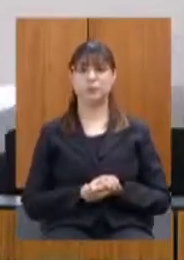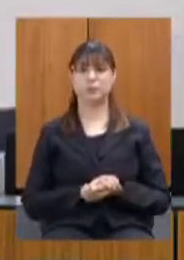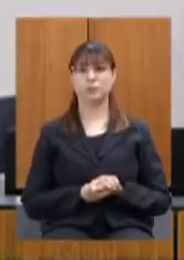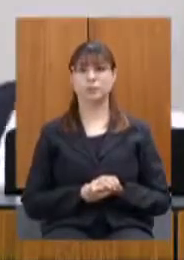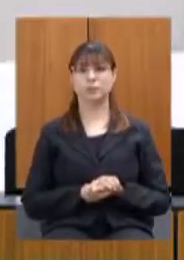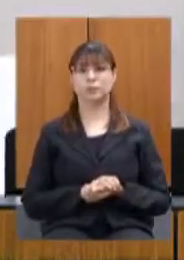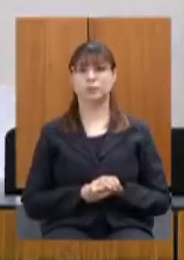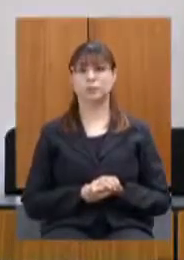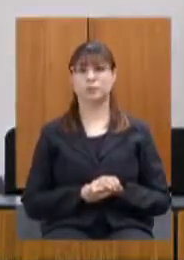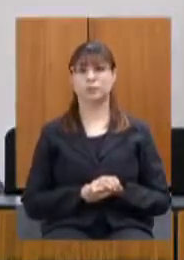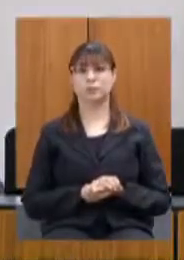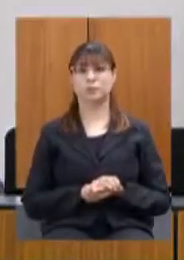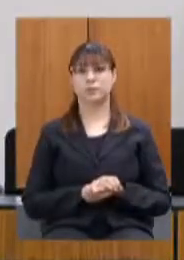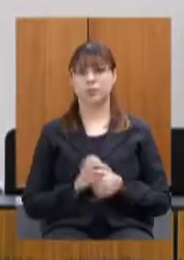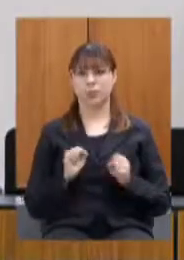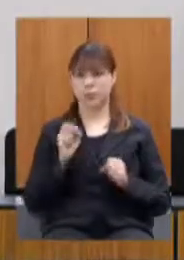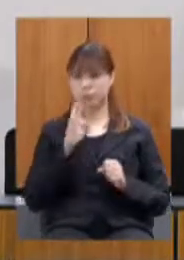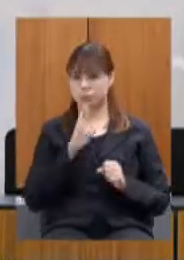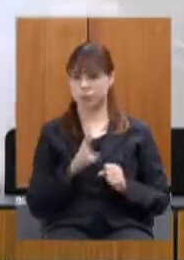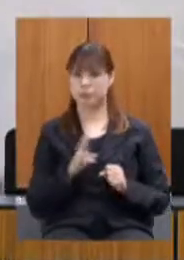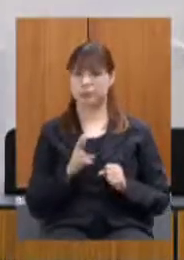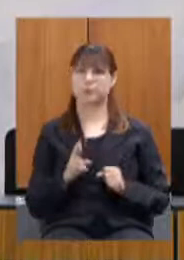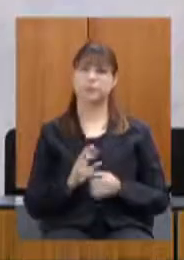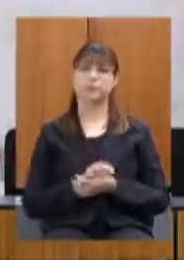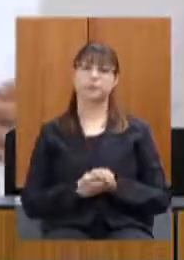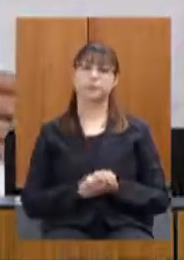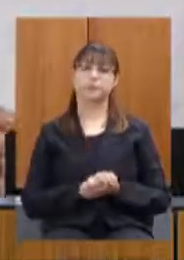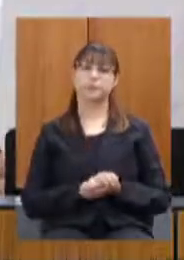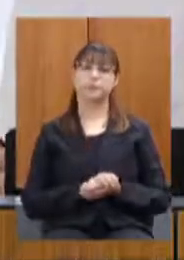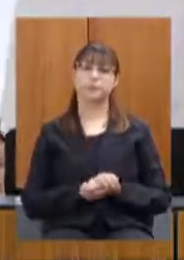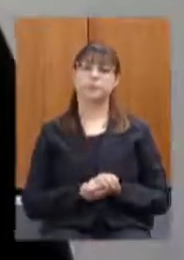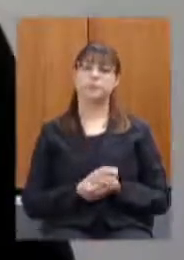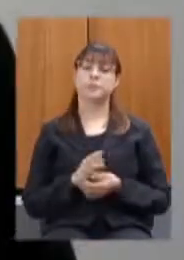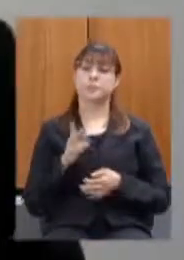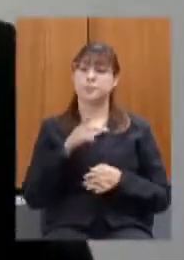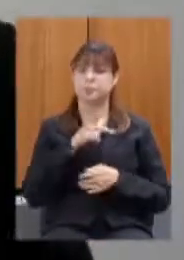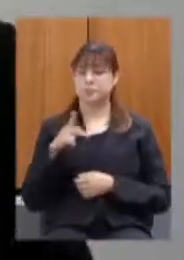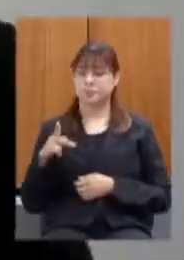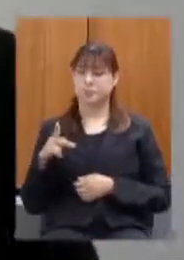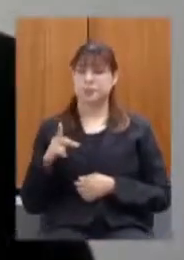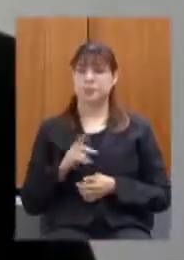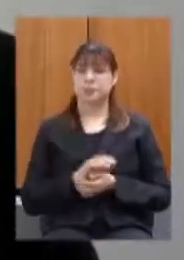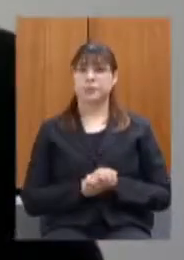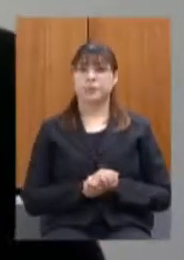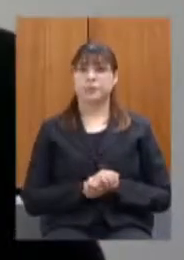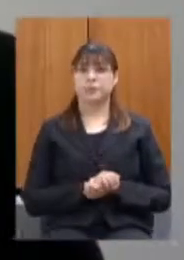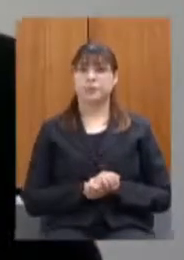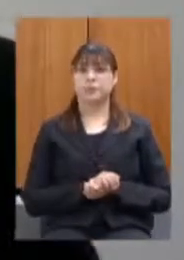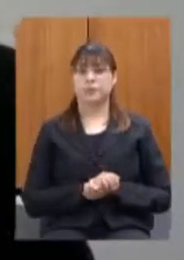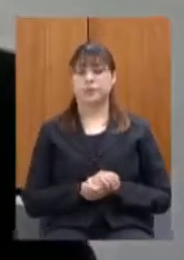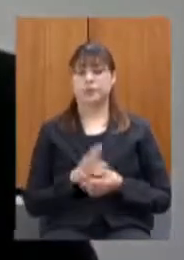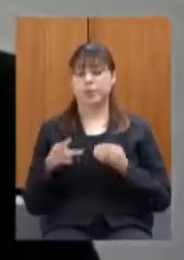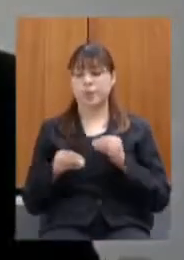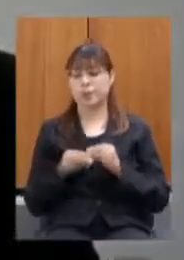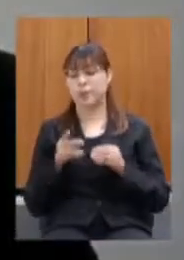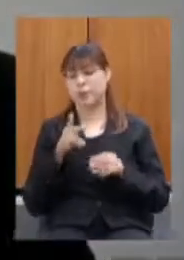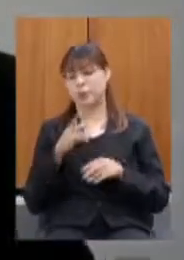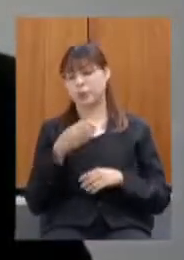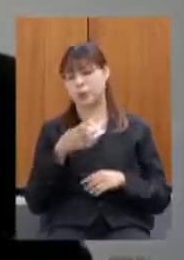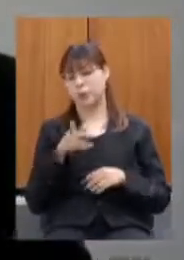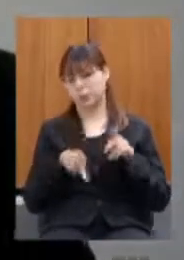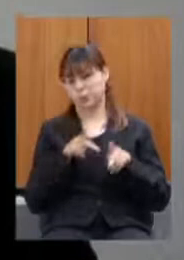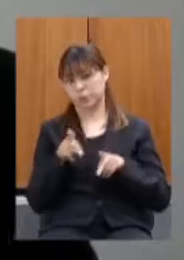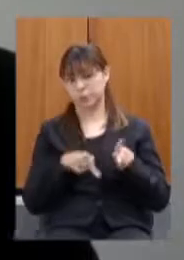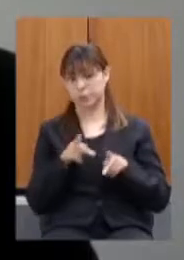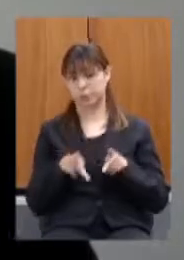posso responder sim senhor secretário presidente emendas populares assim o